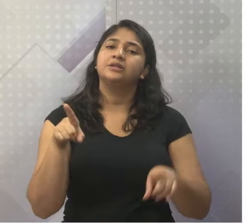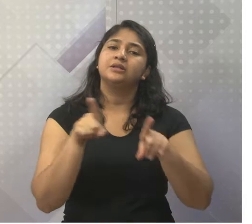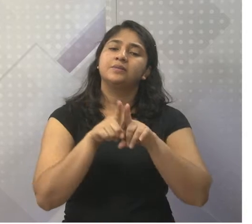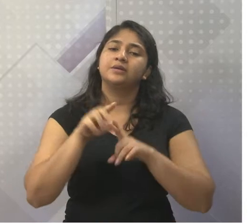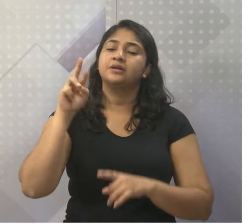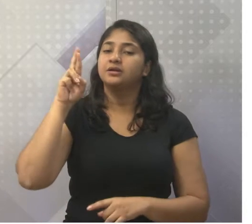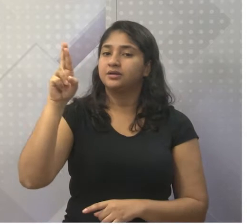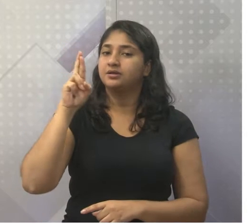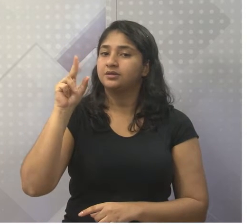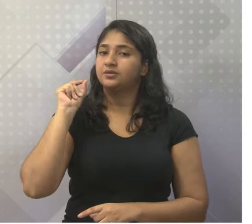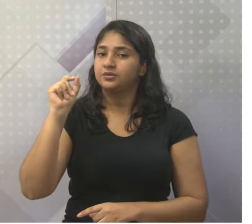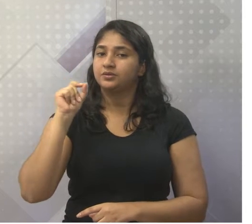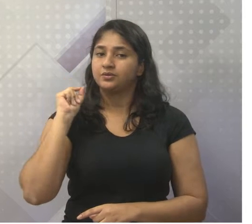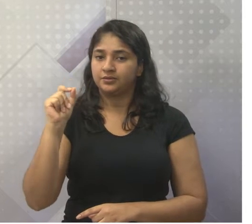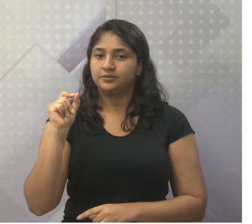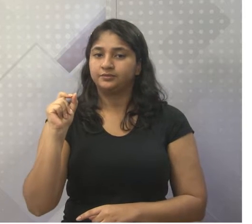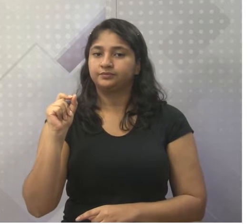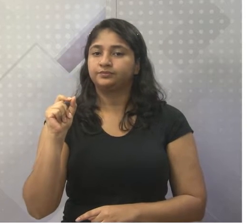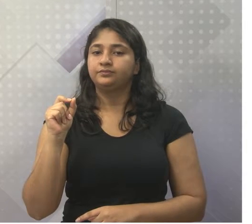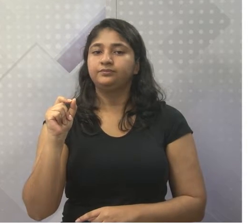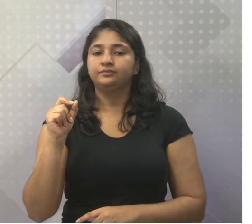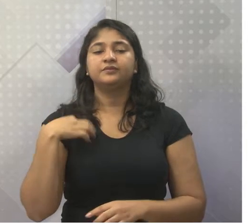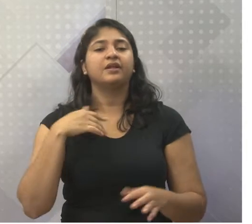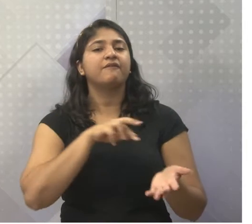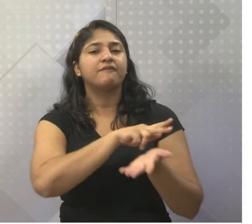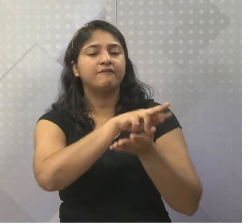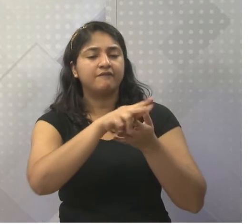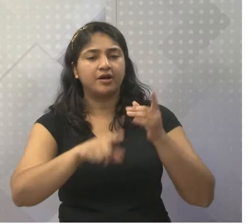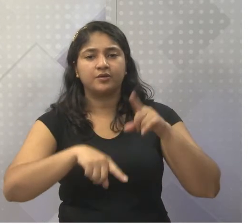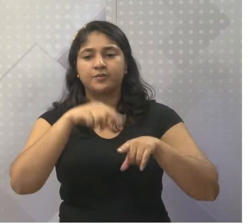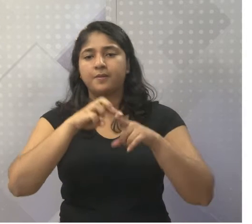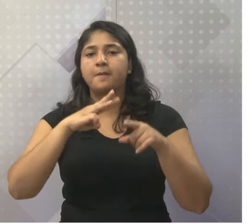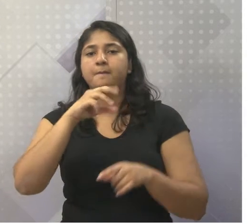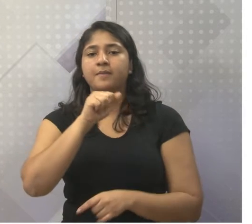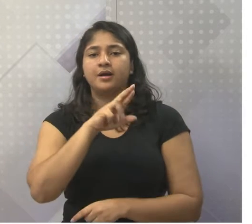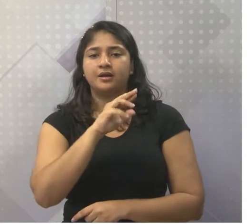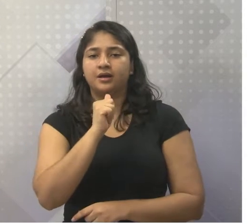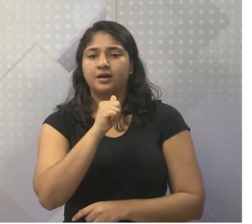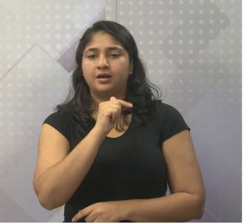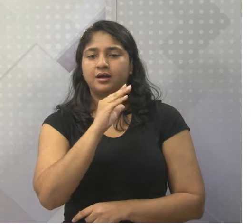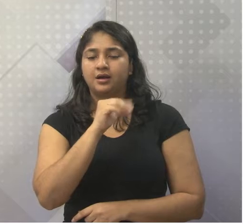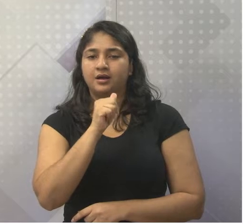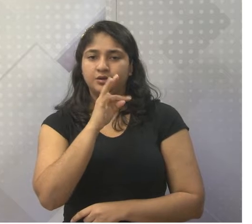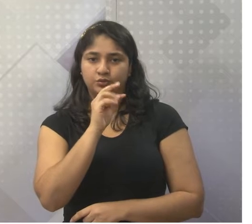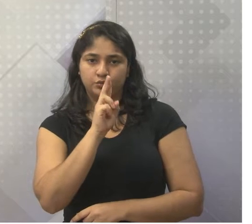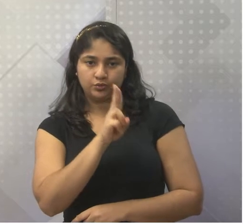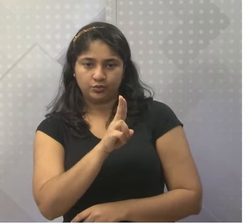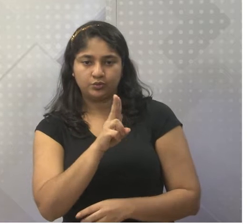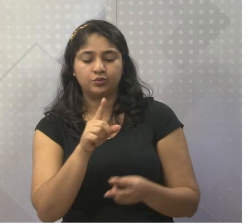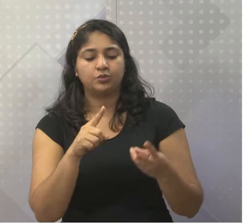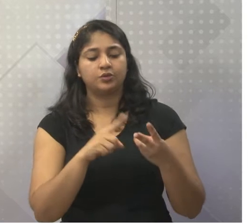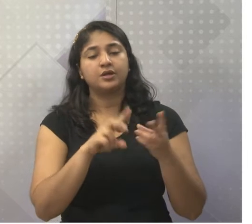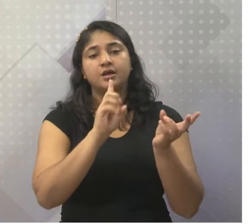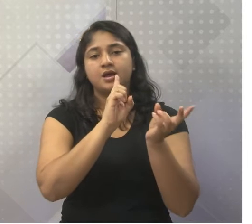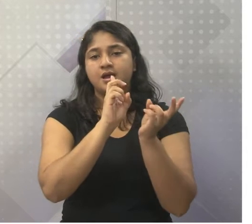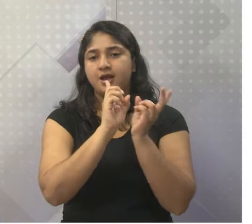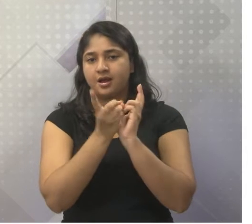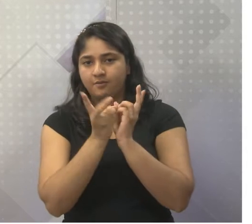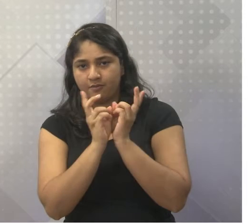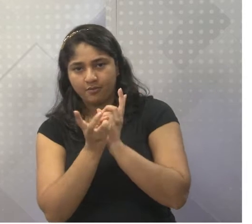representação afro-brasileira, maracatu, congada, Moçambique e a capoeira.